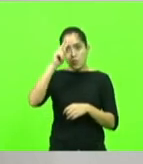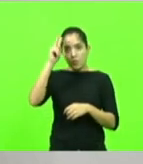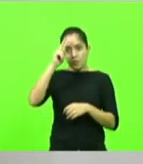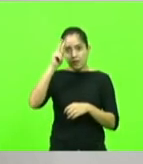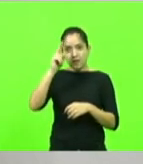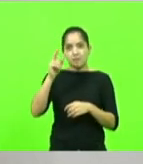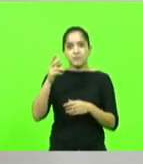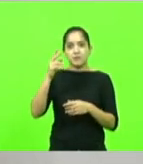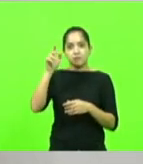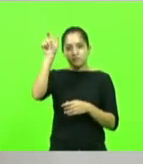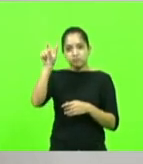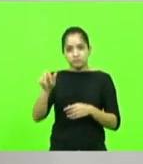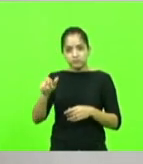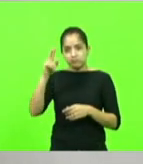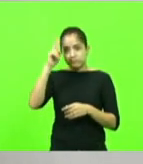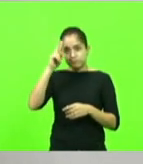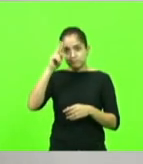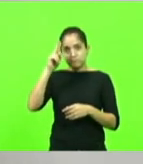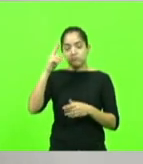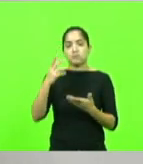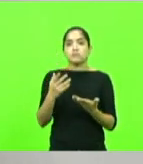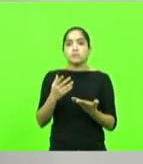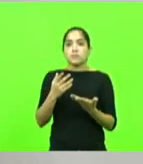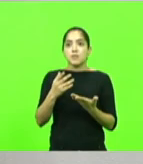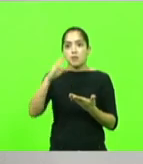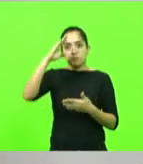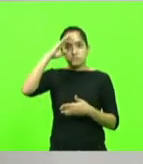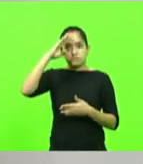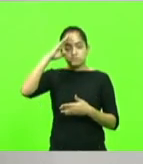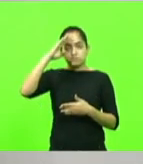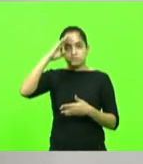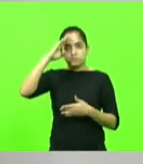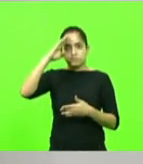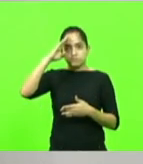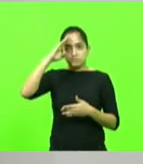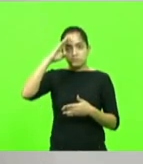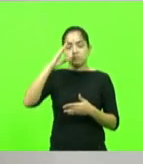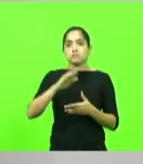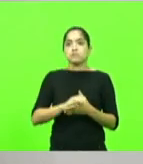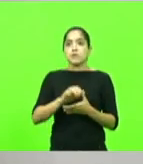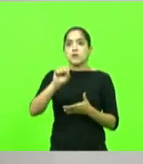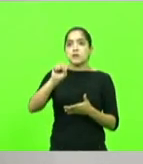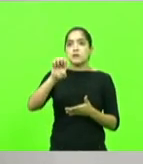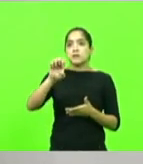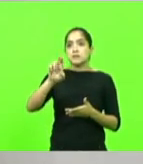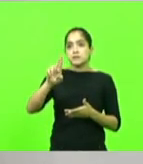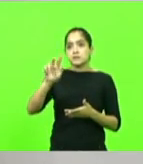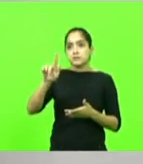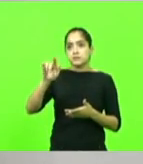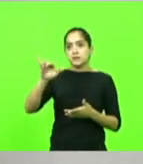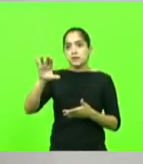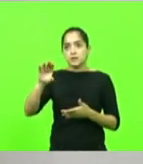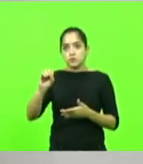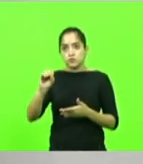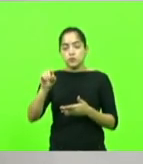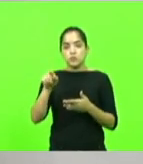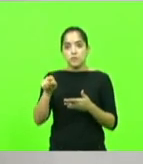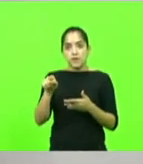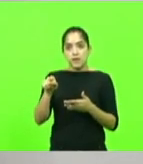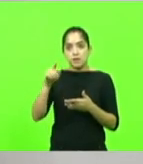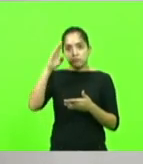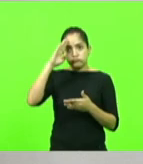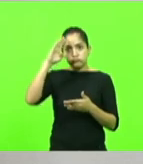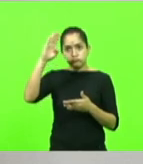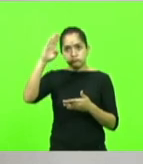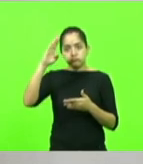14ª Brigada, Coronel Sérgio Henrique, General Sérgio Henrique Carneiro Tavares. Comandante do Batalhão, Coronel